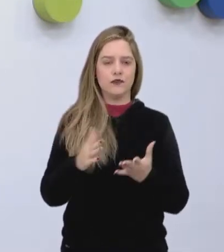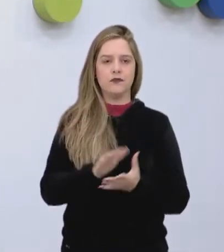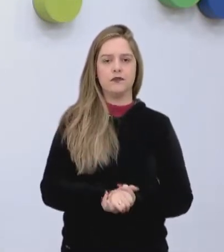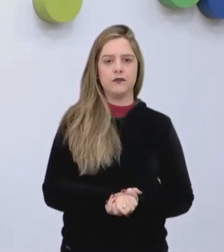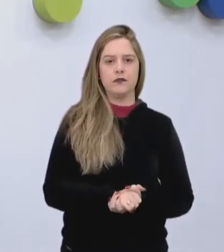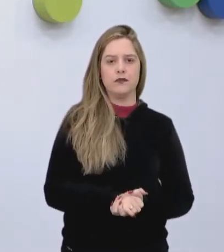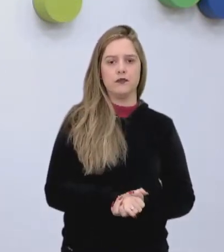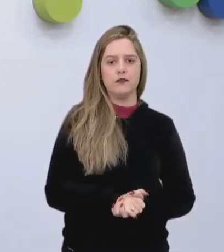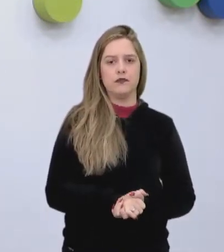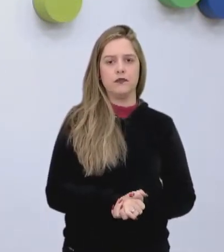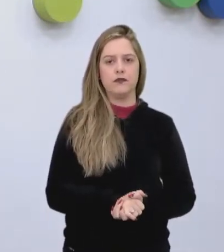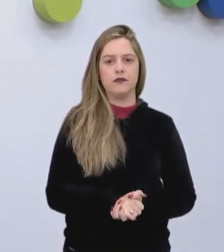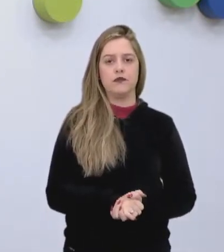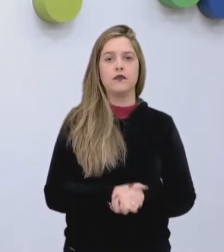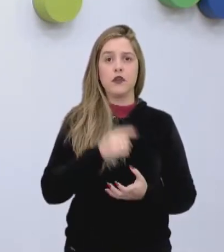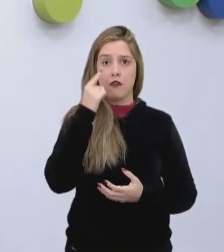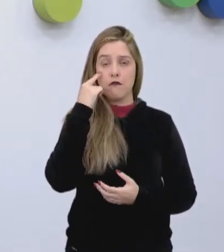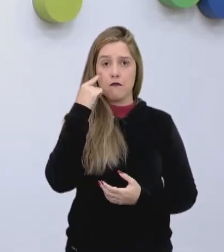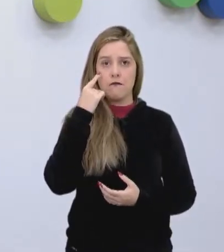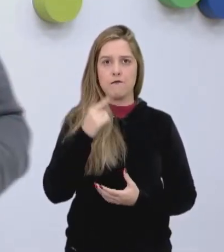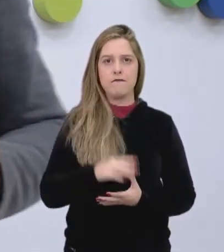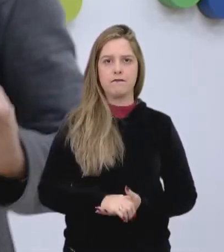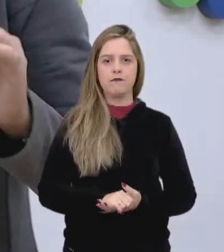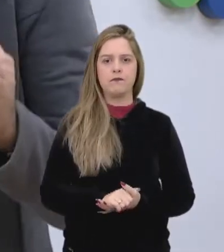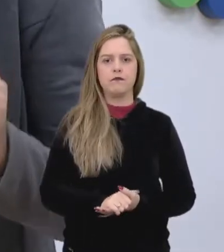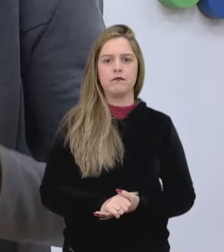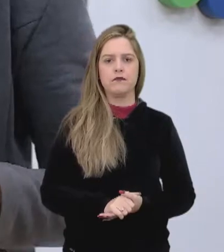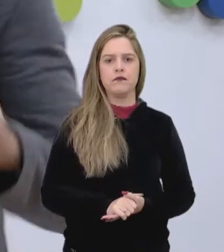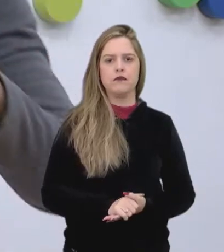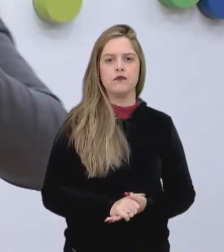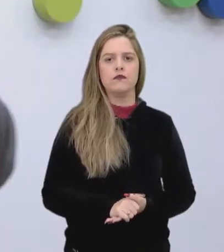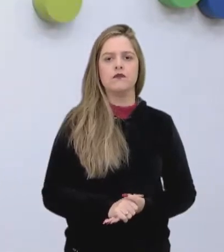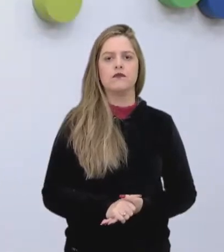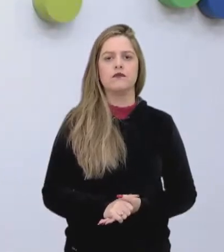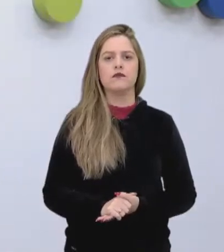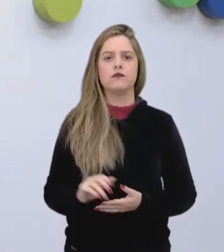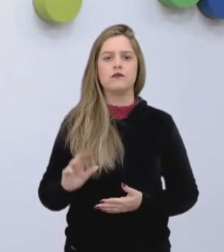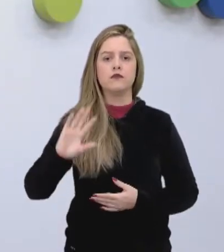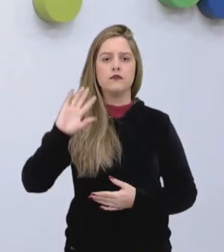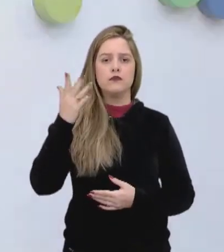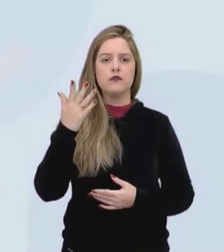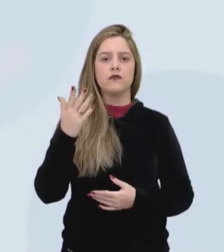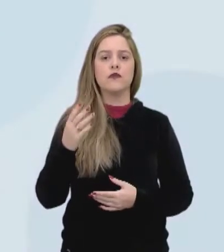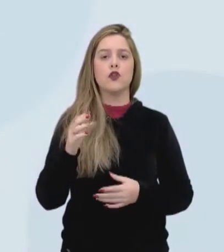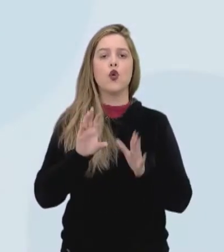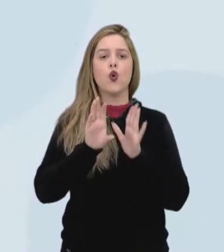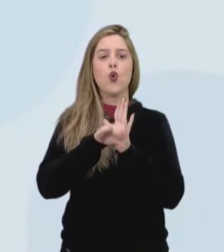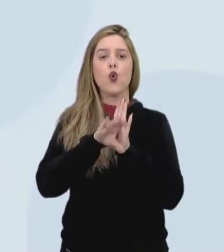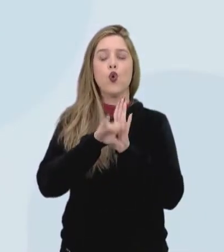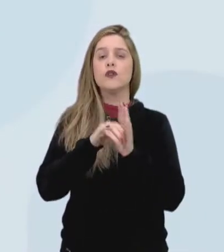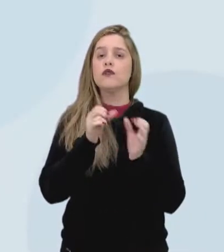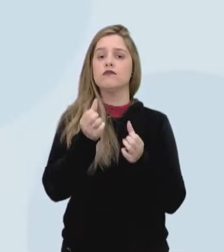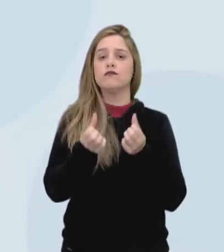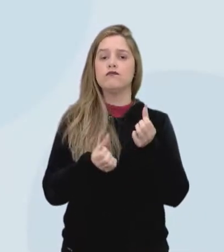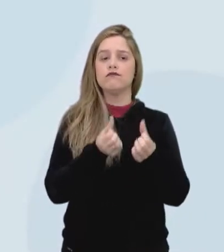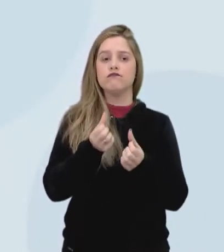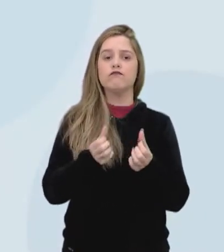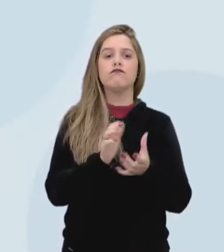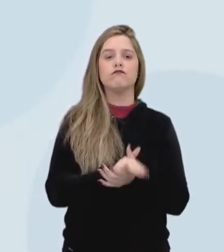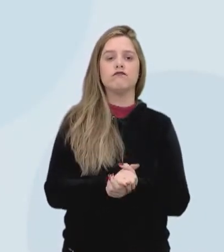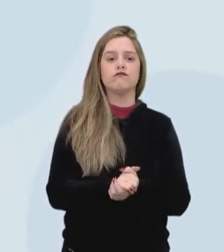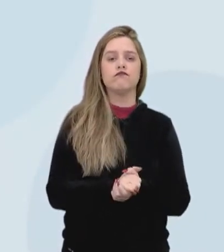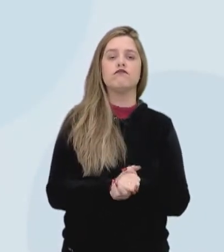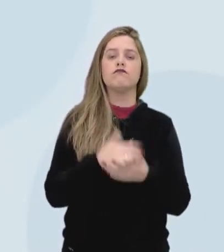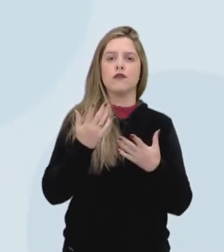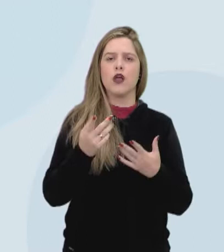lá. Vamos pular aqui. Vamos ver a nomenclatura. Vamos ver o conceito de capitalismo. Nós já vimos, a gente só vai retomar.